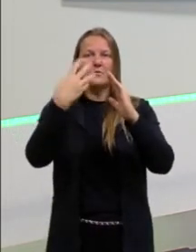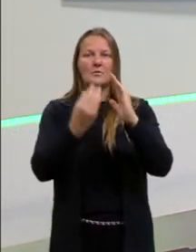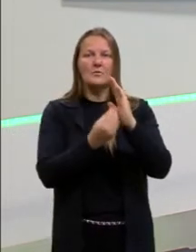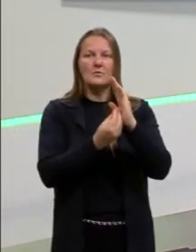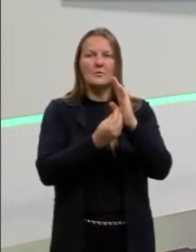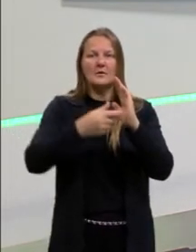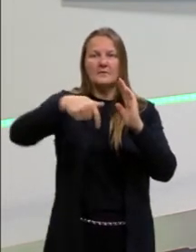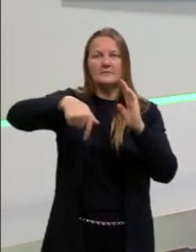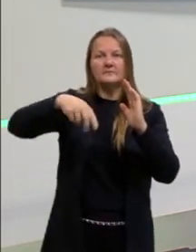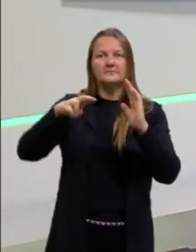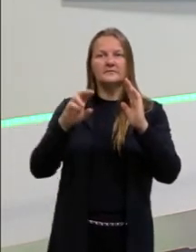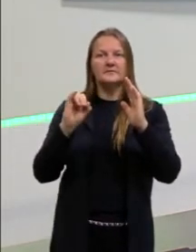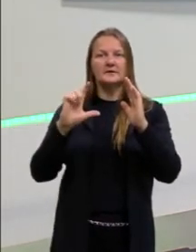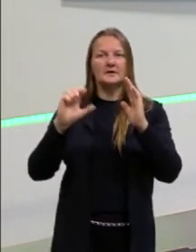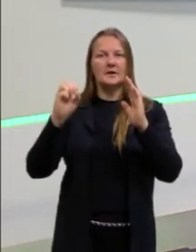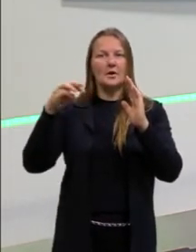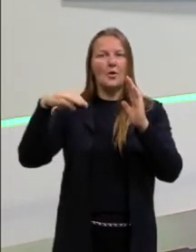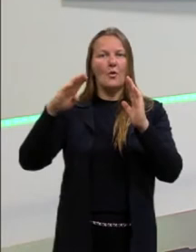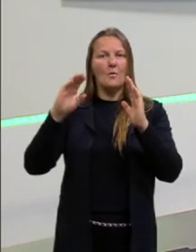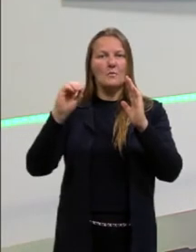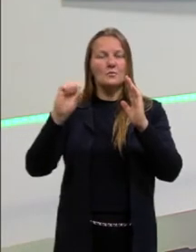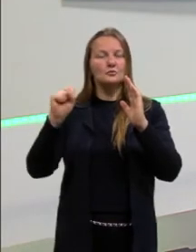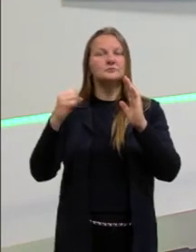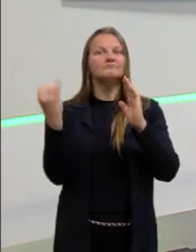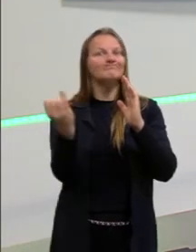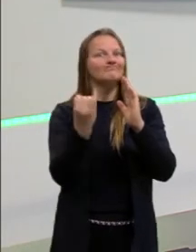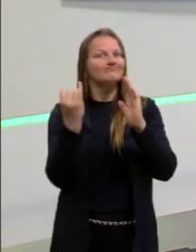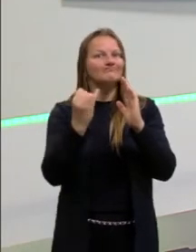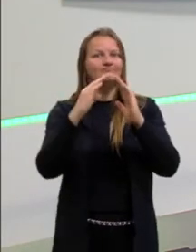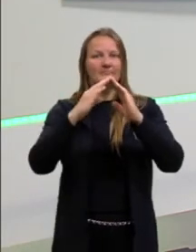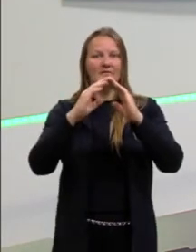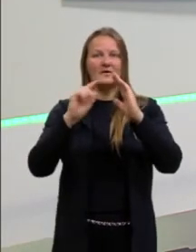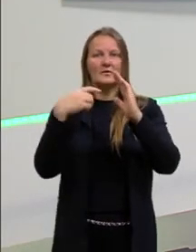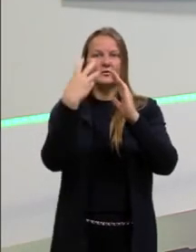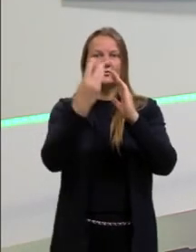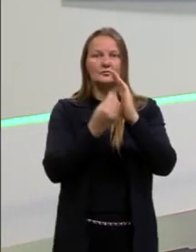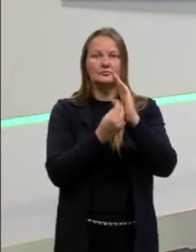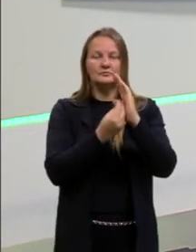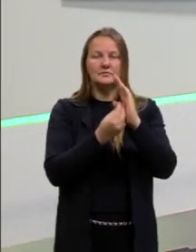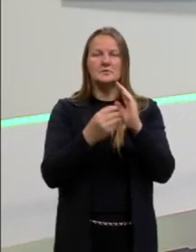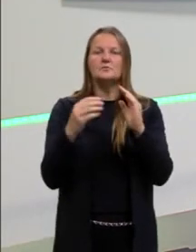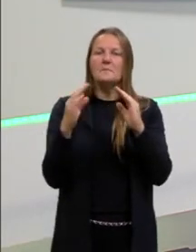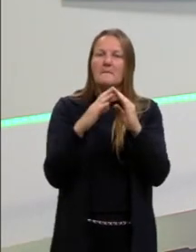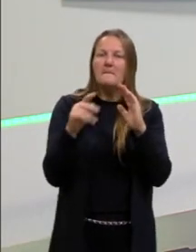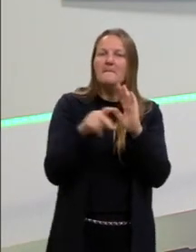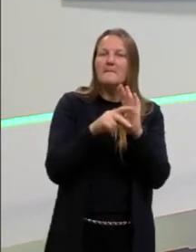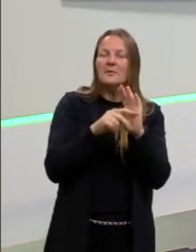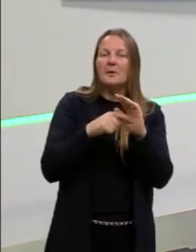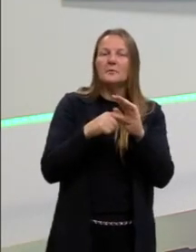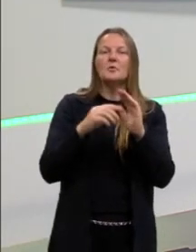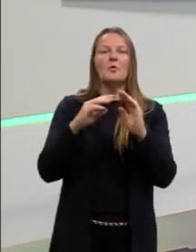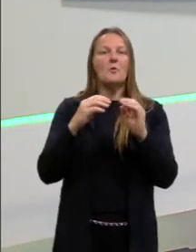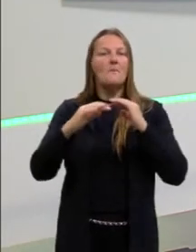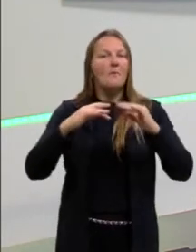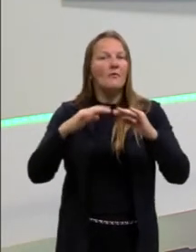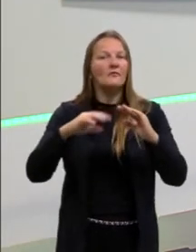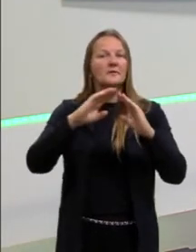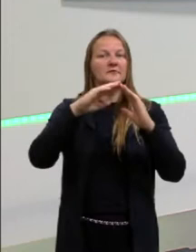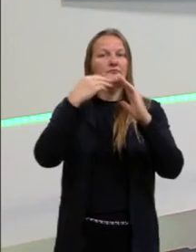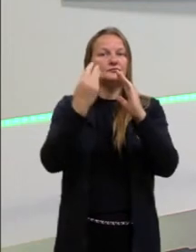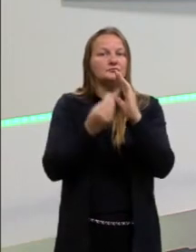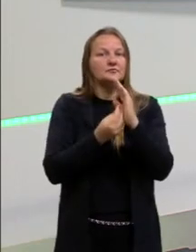movimento negro antes do século XX, antes da poluição da escravidão, eram os movimentos quilombolas. E, hoje em dia,